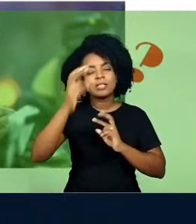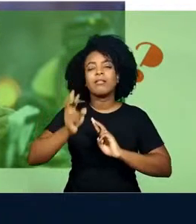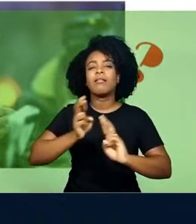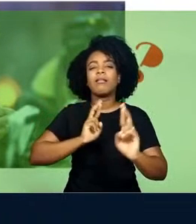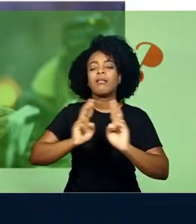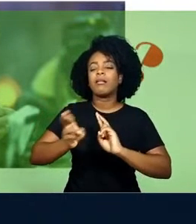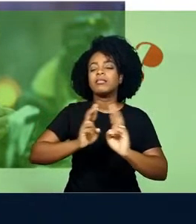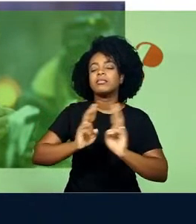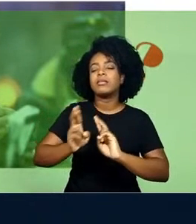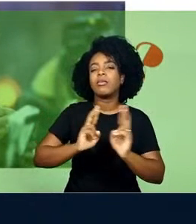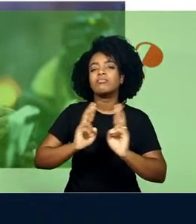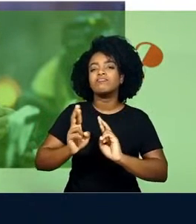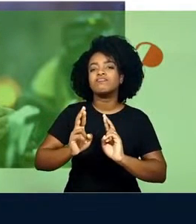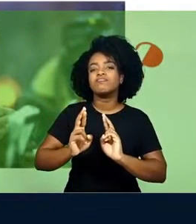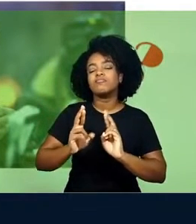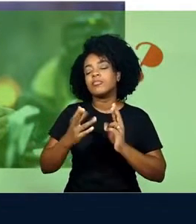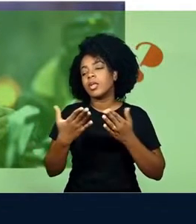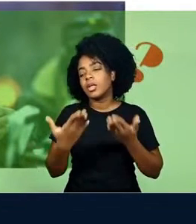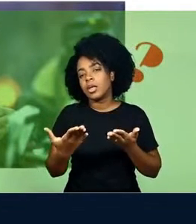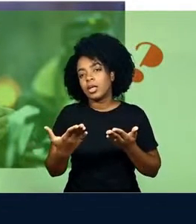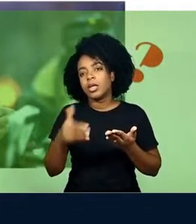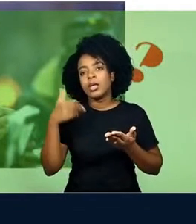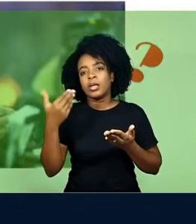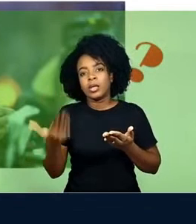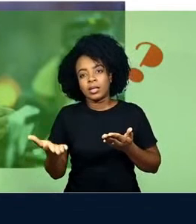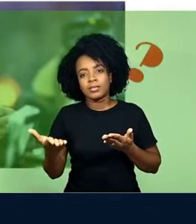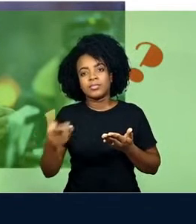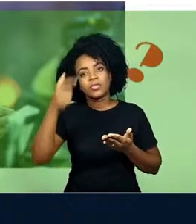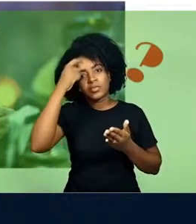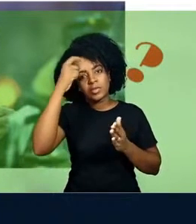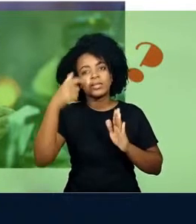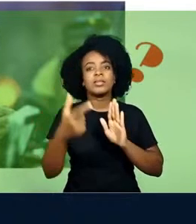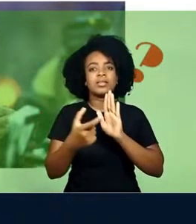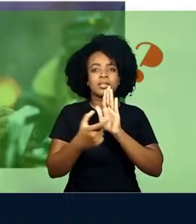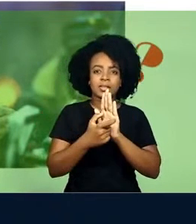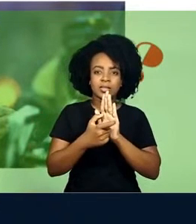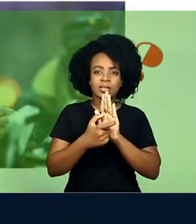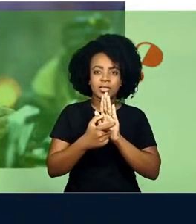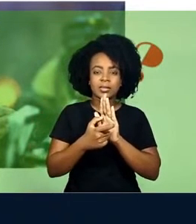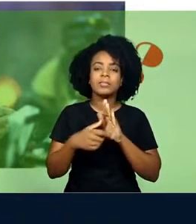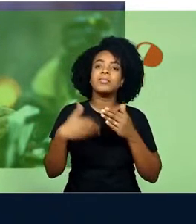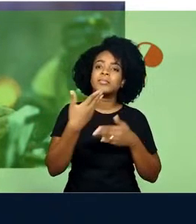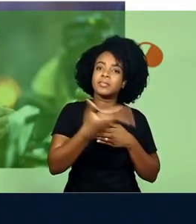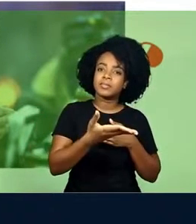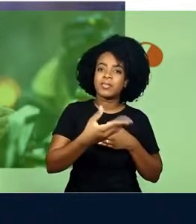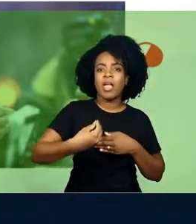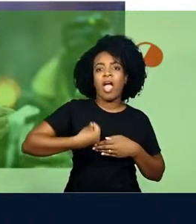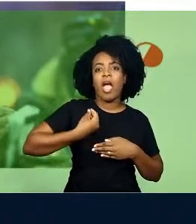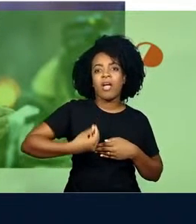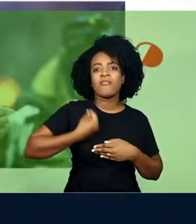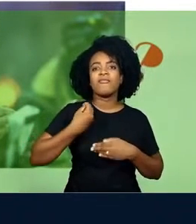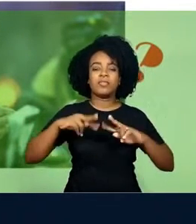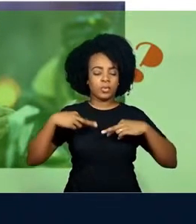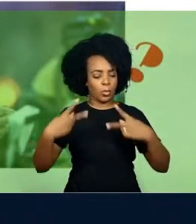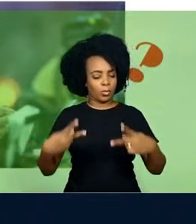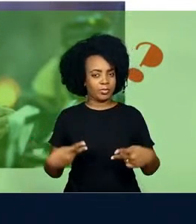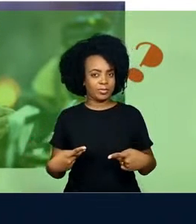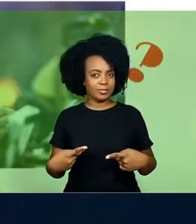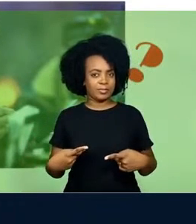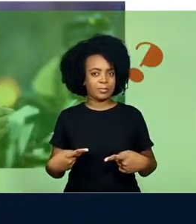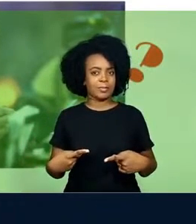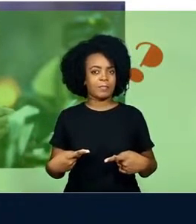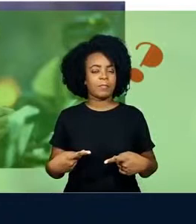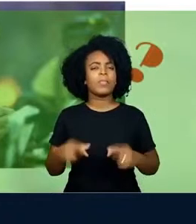entre a inteligência artificial e a vida humana. Neste